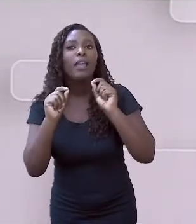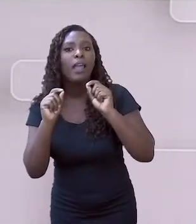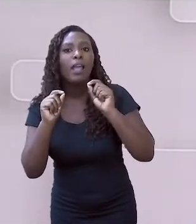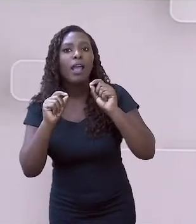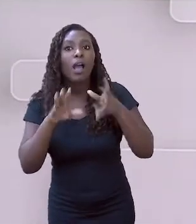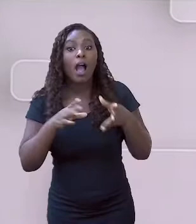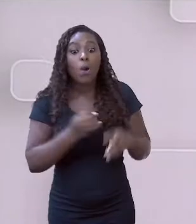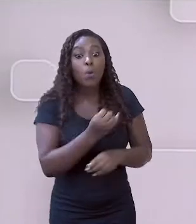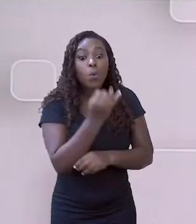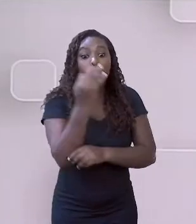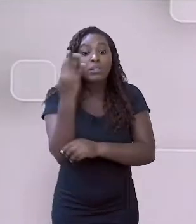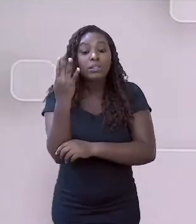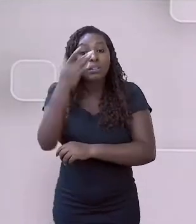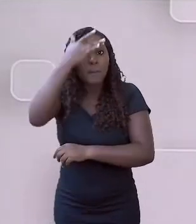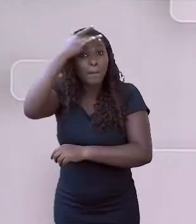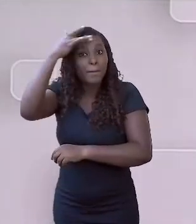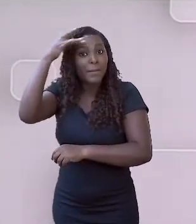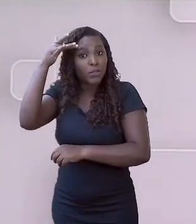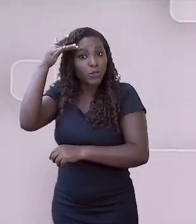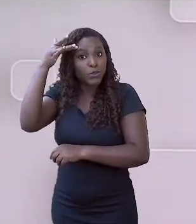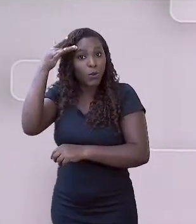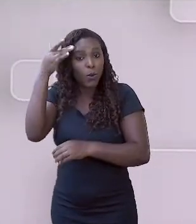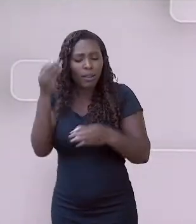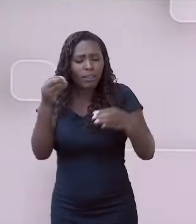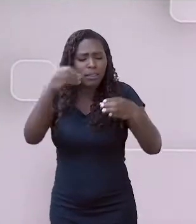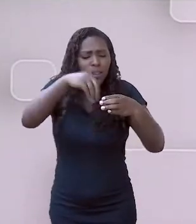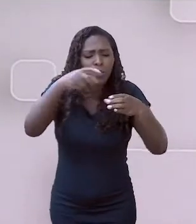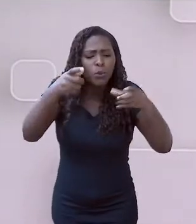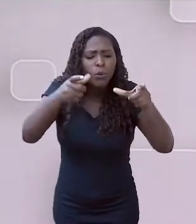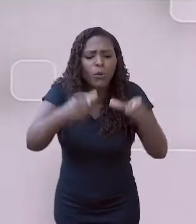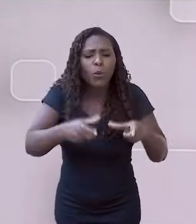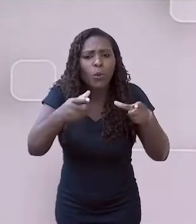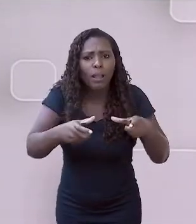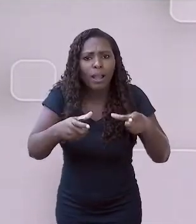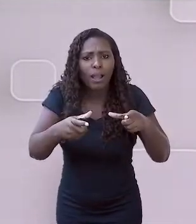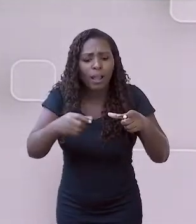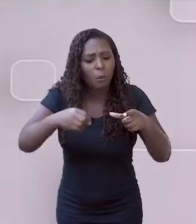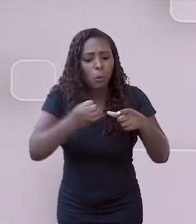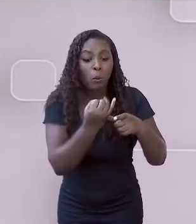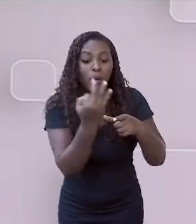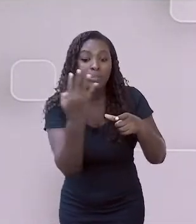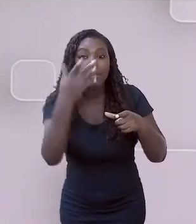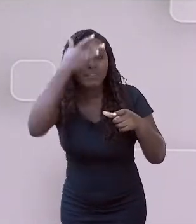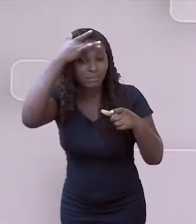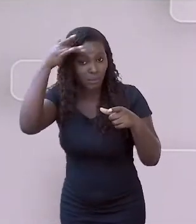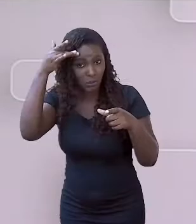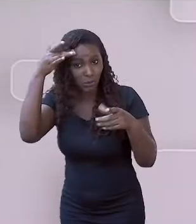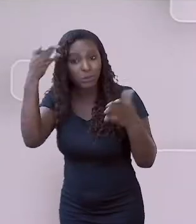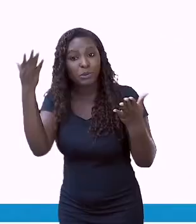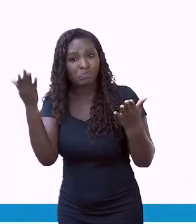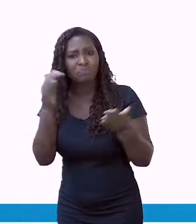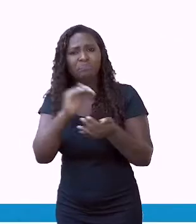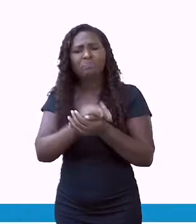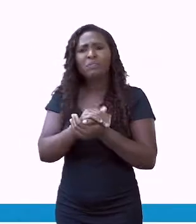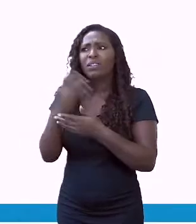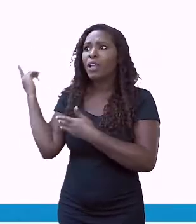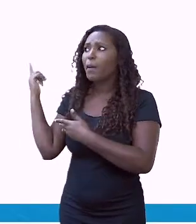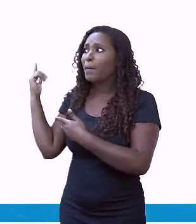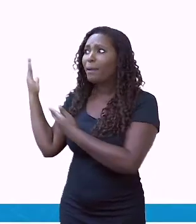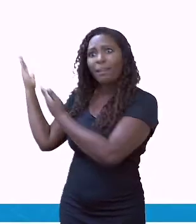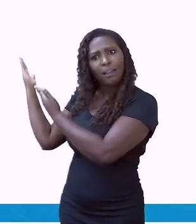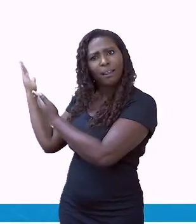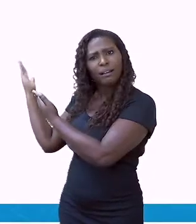Aspectos demográficos. Nós vamos continuar falando sobre isso. E representação cartográfica da